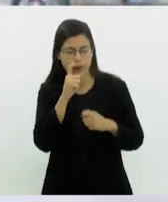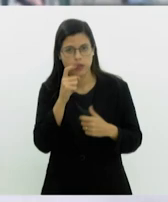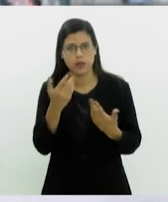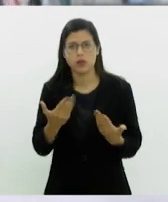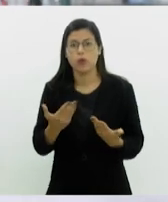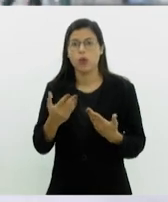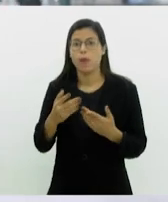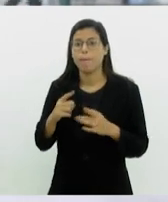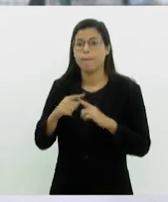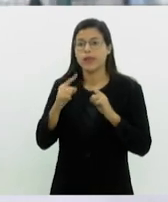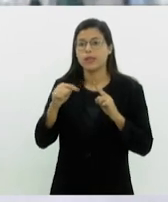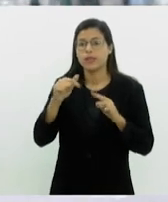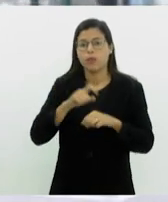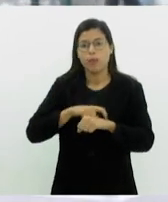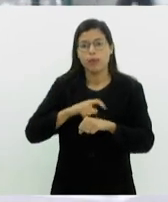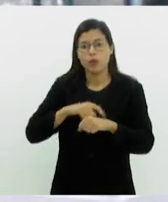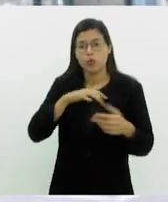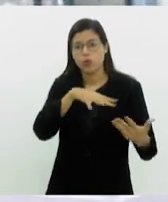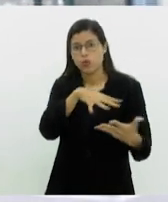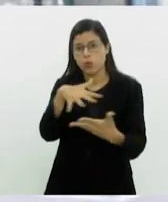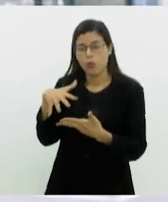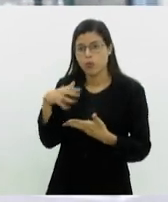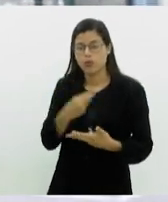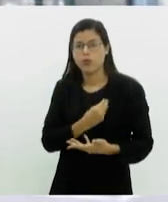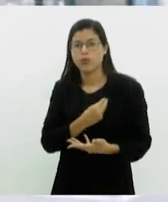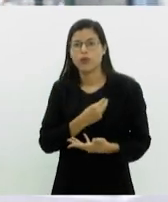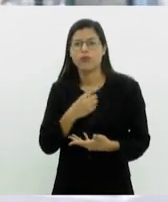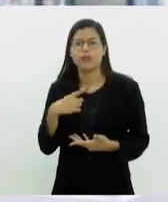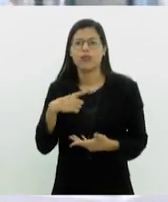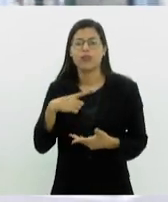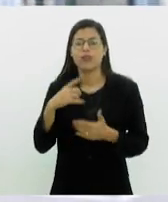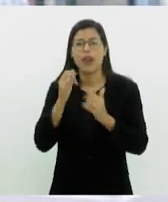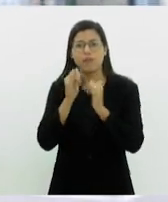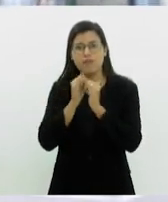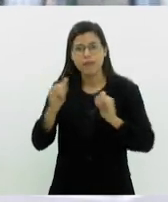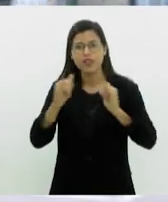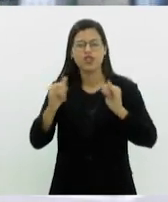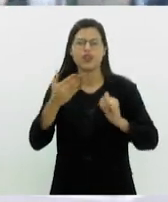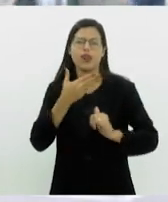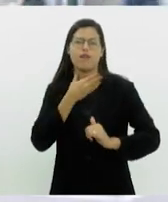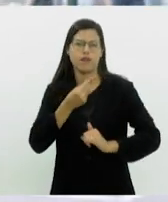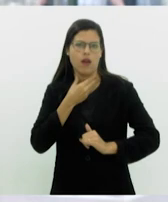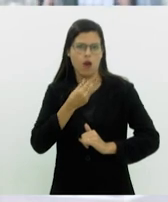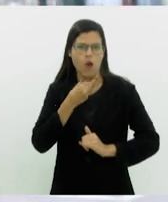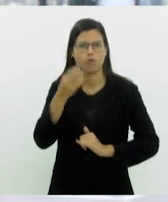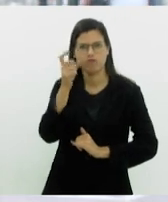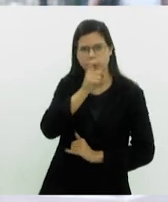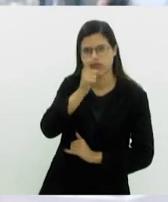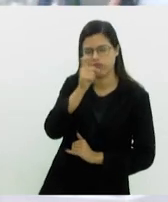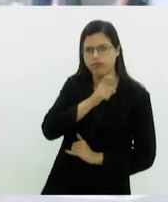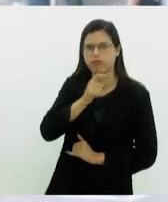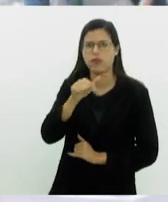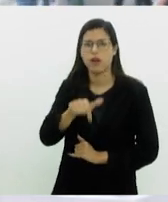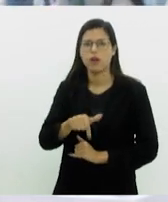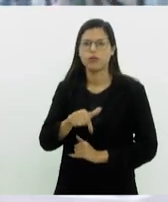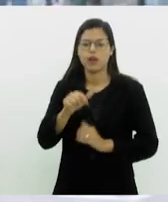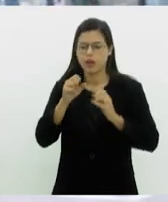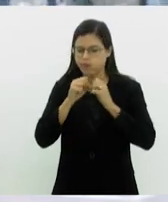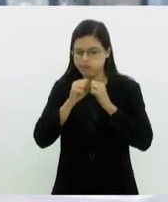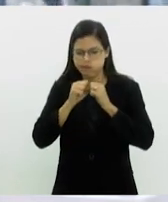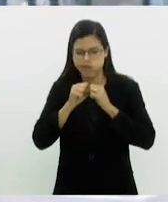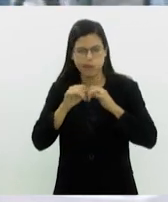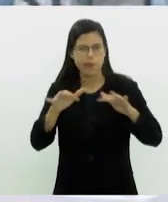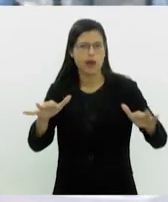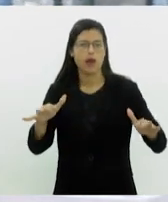o mundo vive, são as chamadas fake news, ou seja, as mentiras que são propagadas. E a gente tem